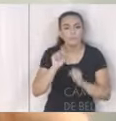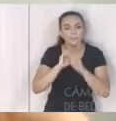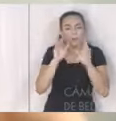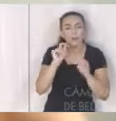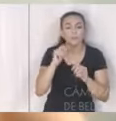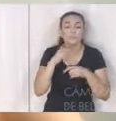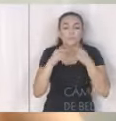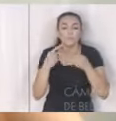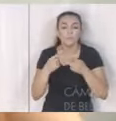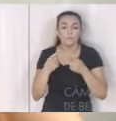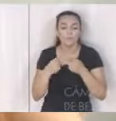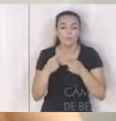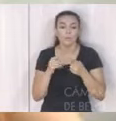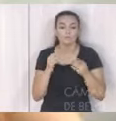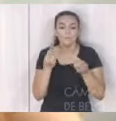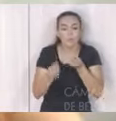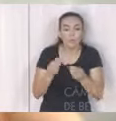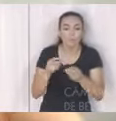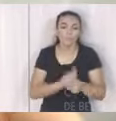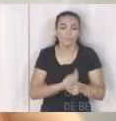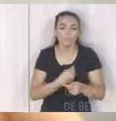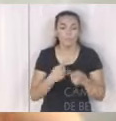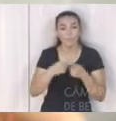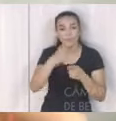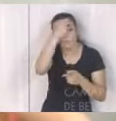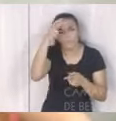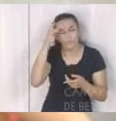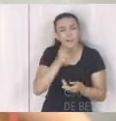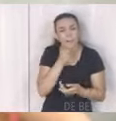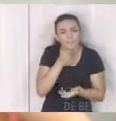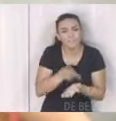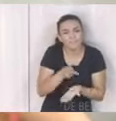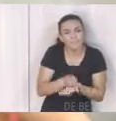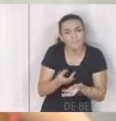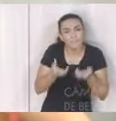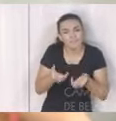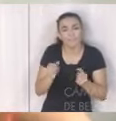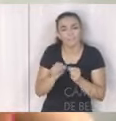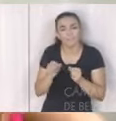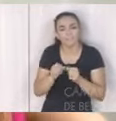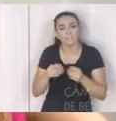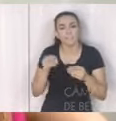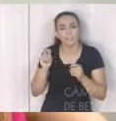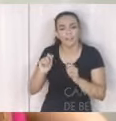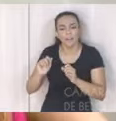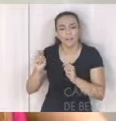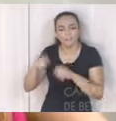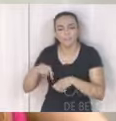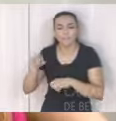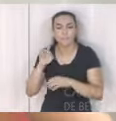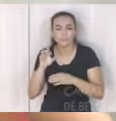dúvida mesmo de formato assim porque que a prefeitura insiste ainda em fazer a partida dos catadores só com as